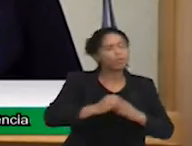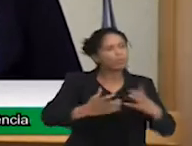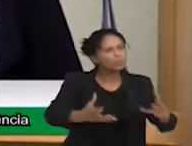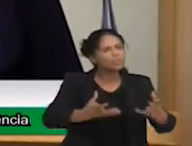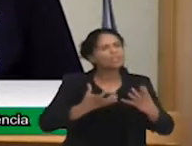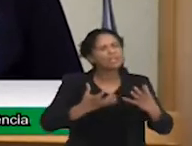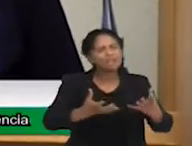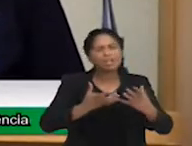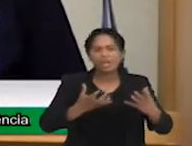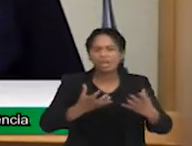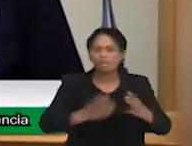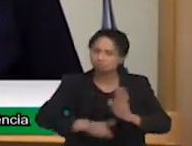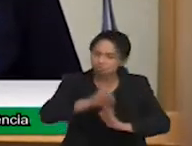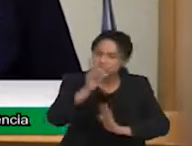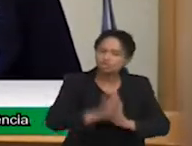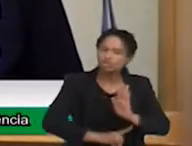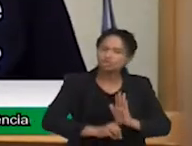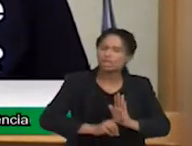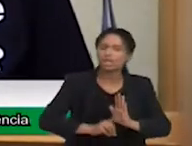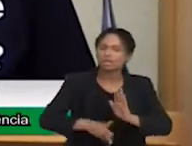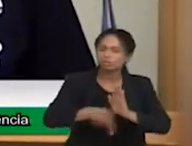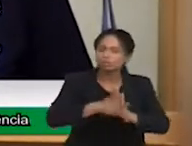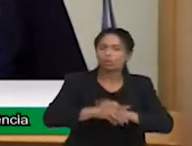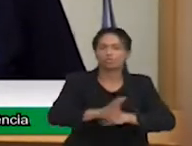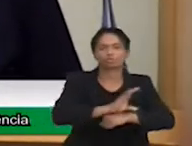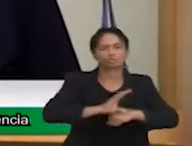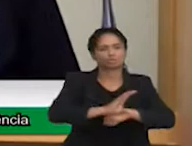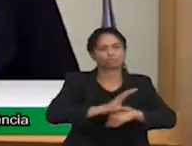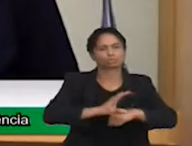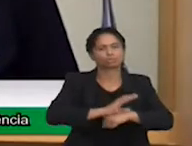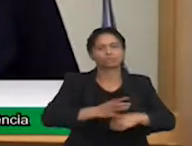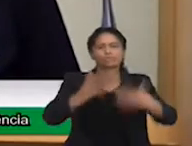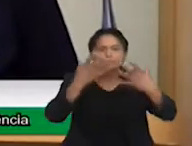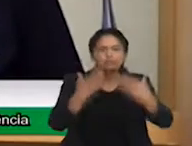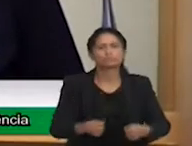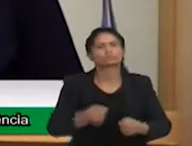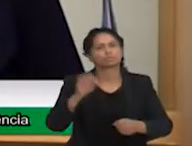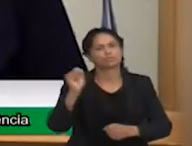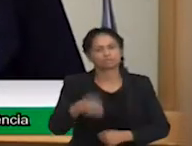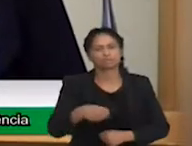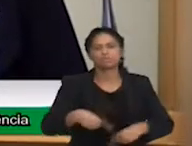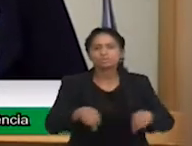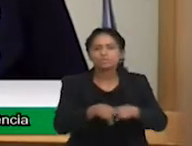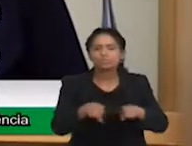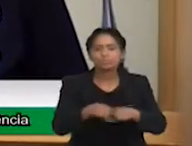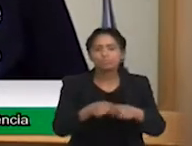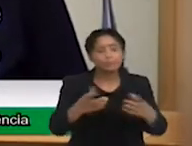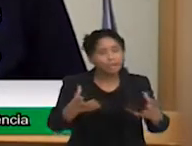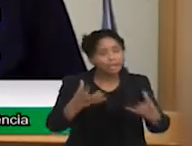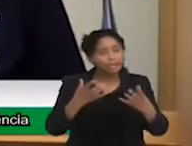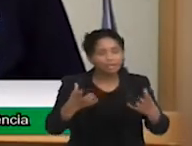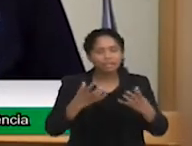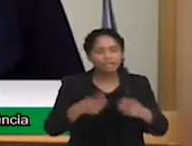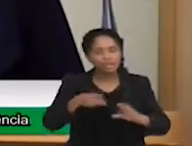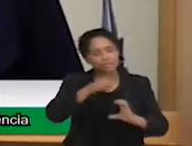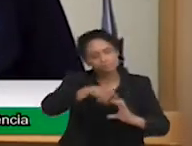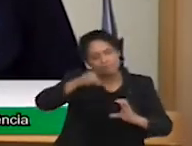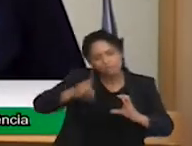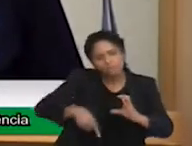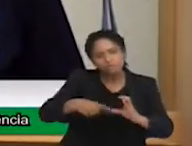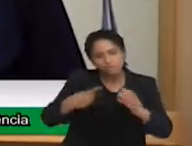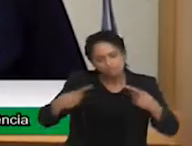garantia de direitos constitucionais, queremos aliança com a ciência e profissionais desqualificados.